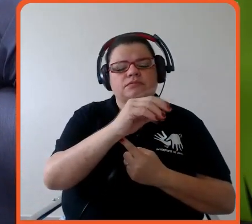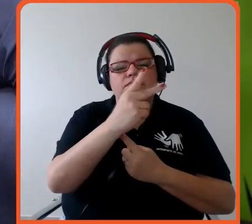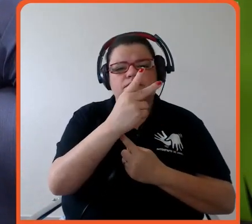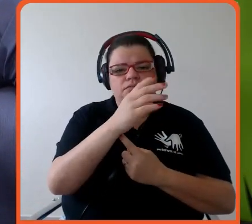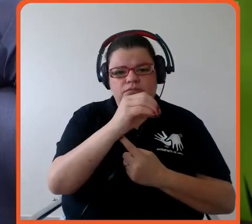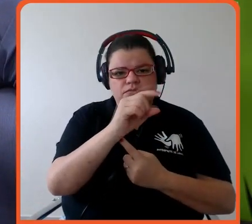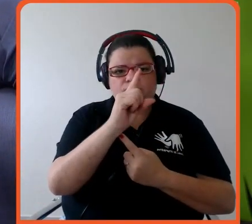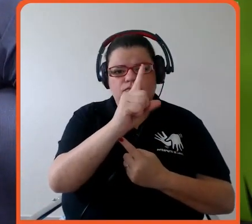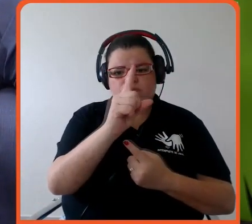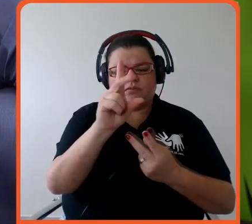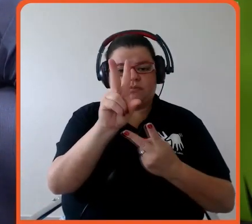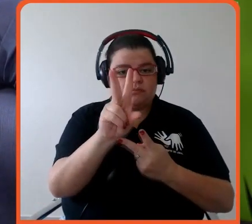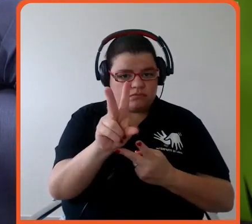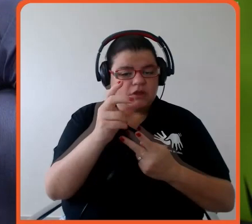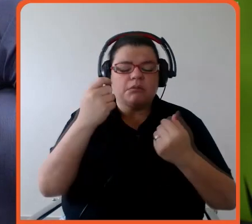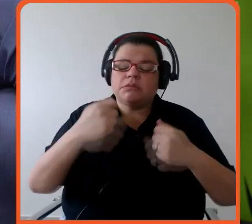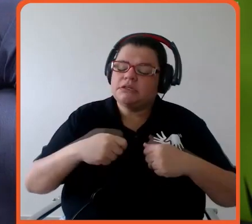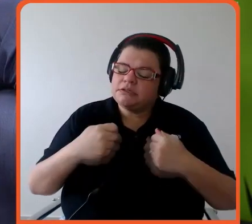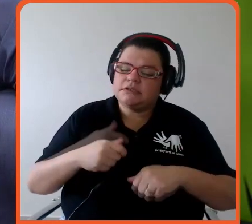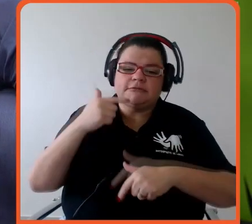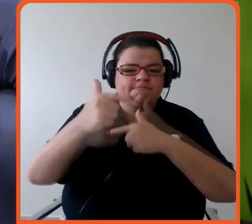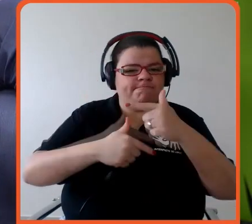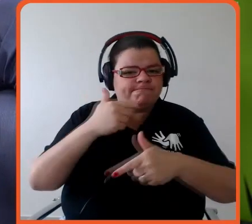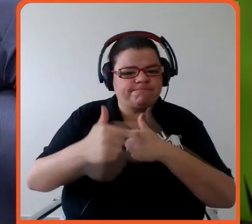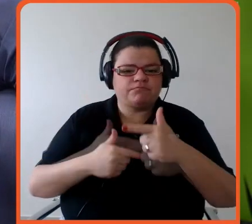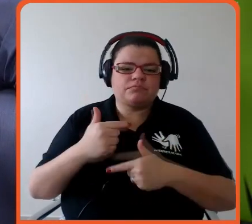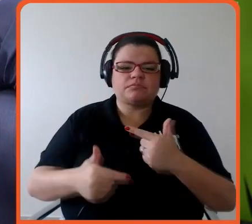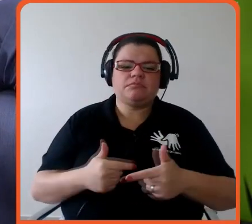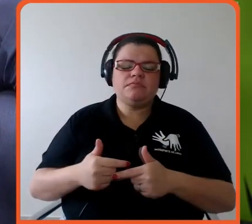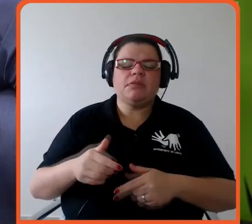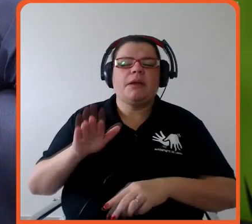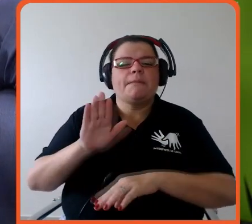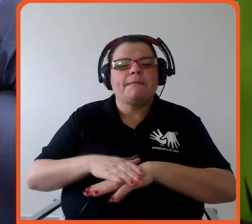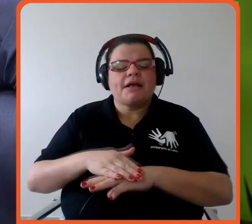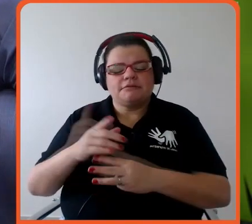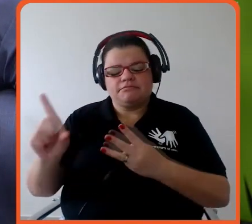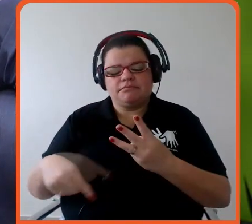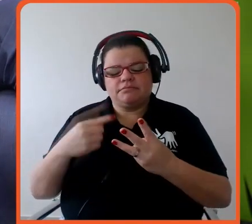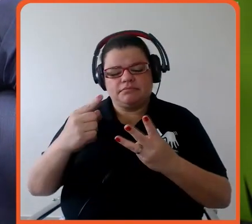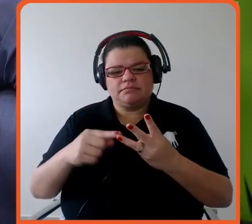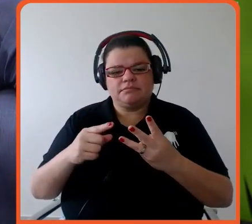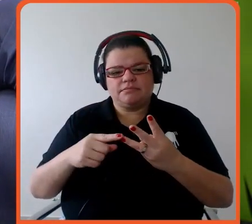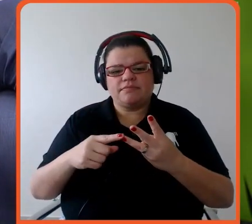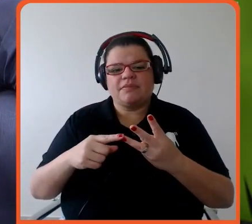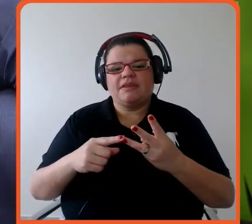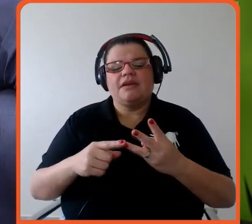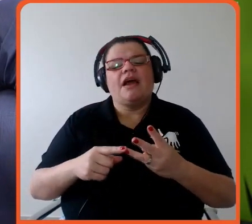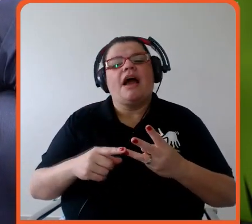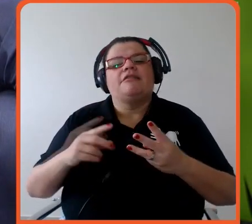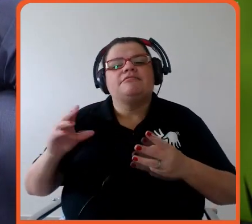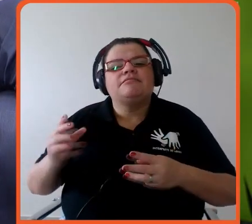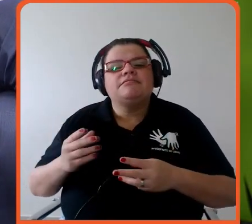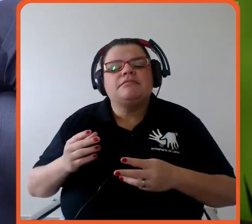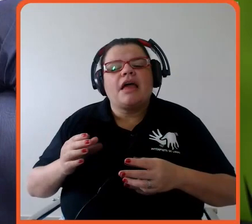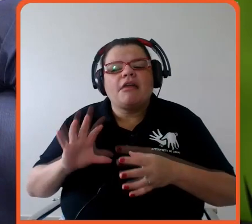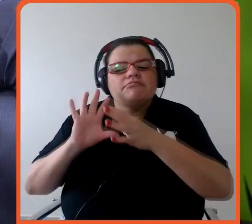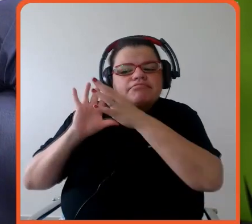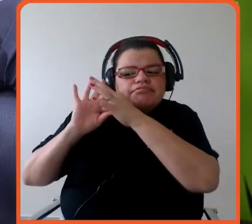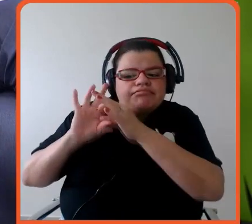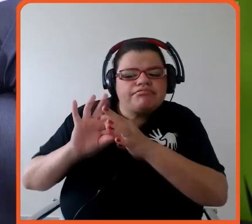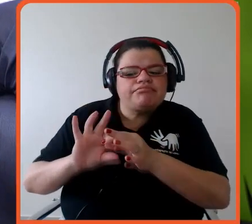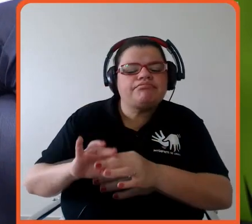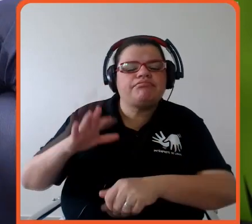nisso mas se a gente não trouxer escopo 3 que é a cadeia de valor das companhias a gente cai no